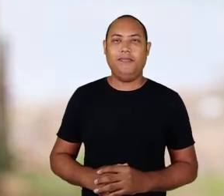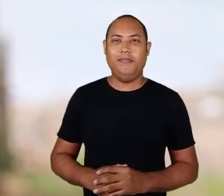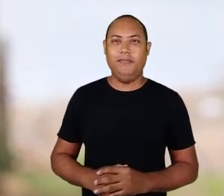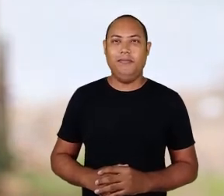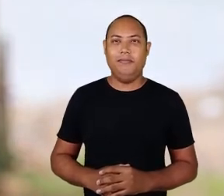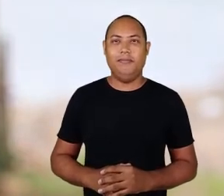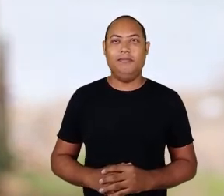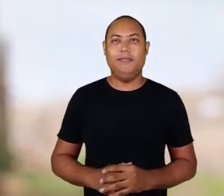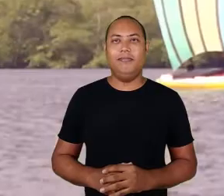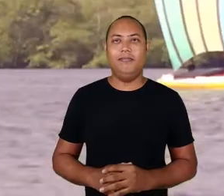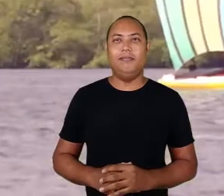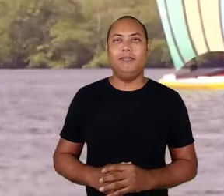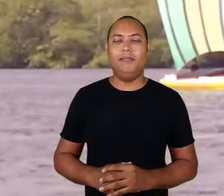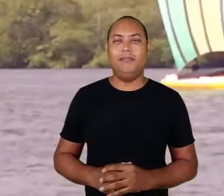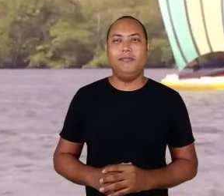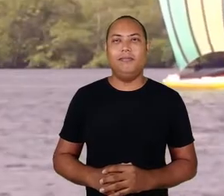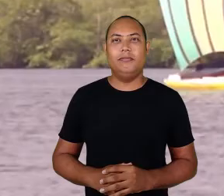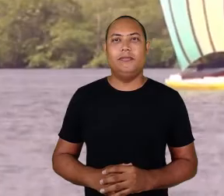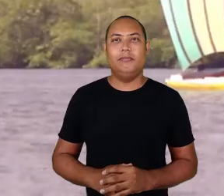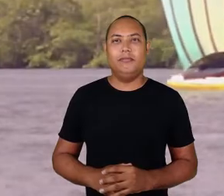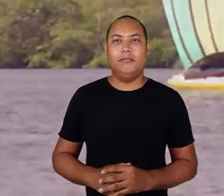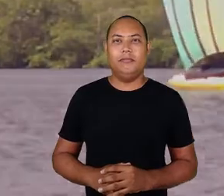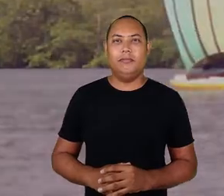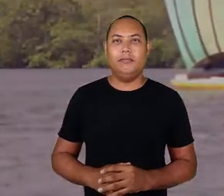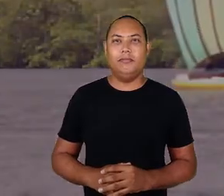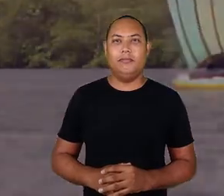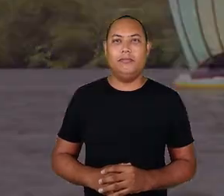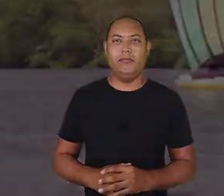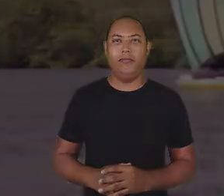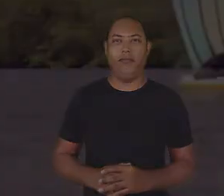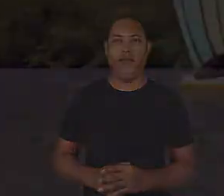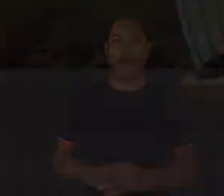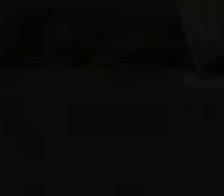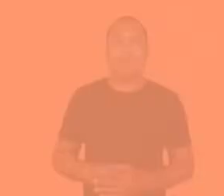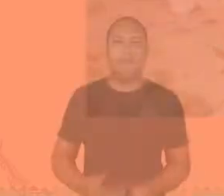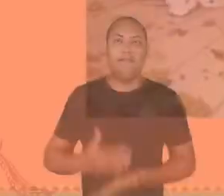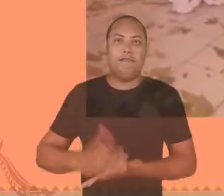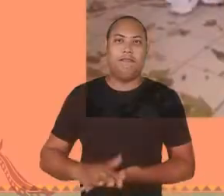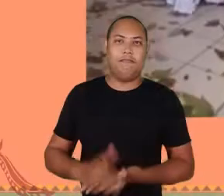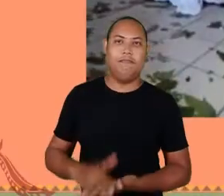Orixaxá, relampuê, que relampuê, que relampuá.